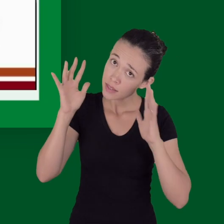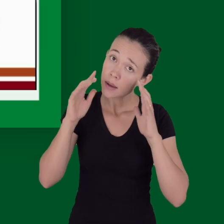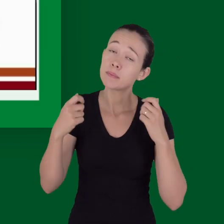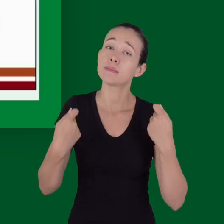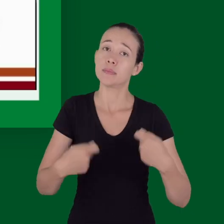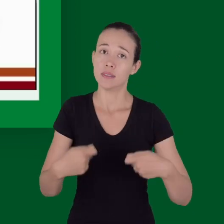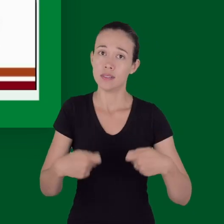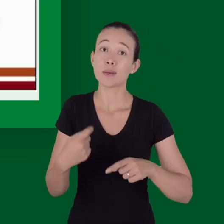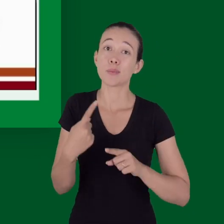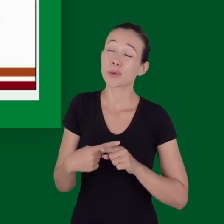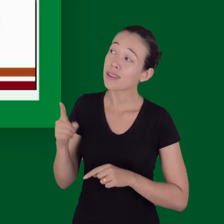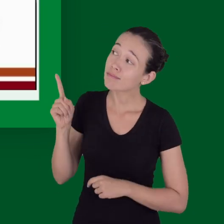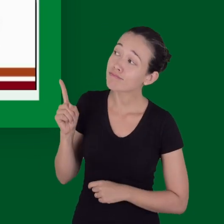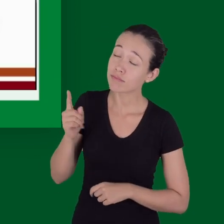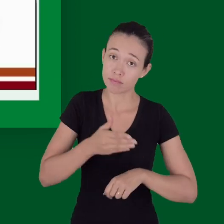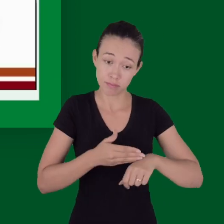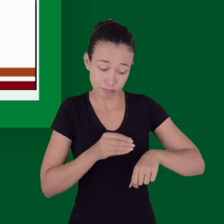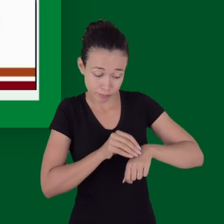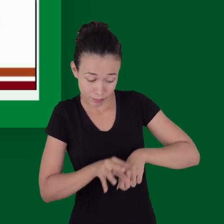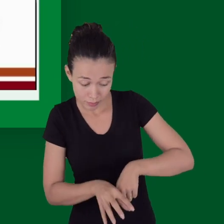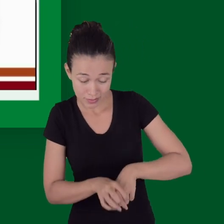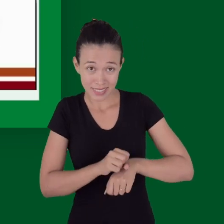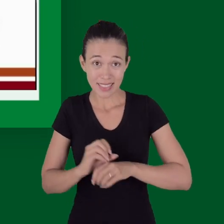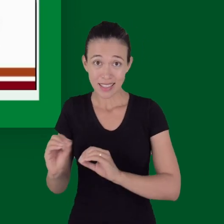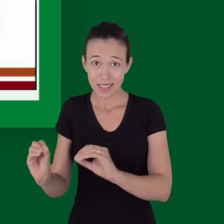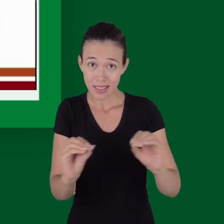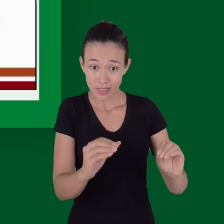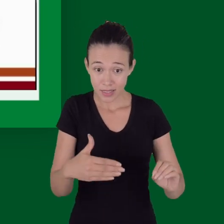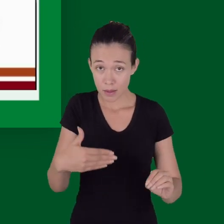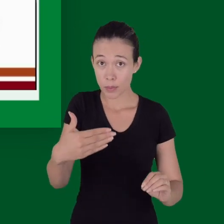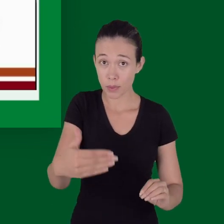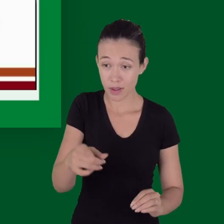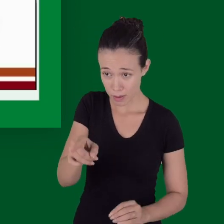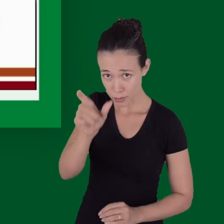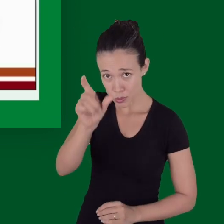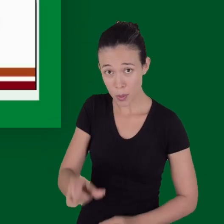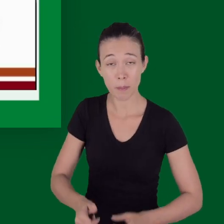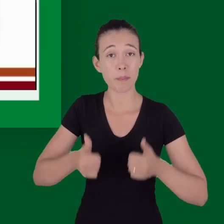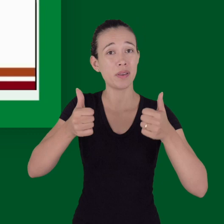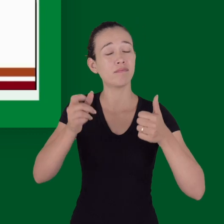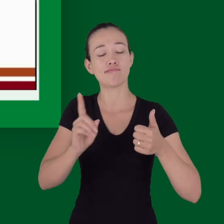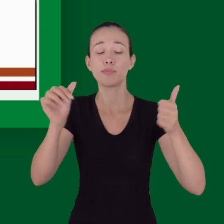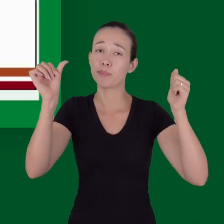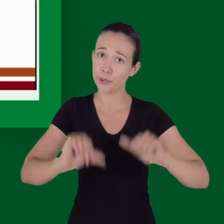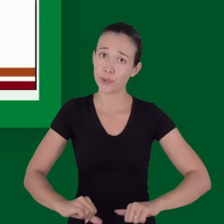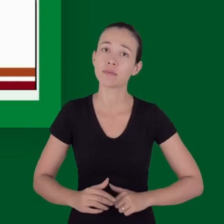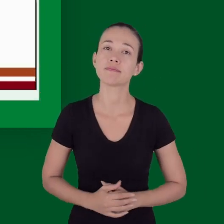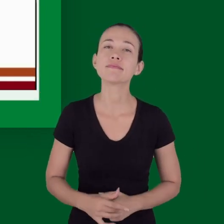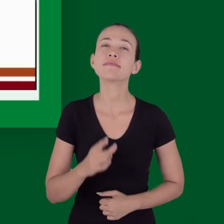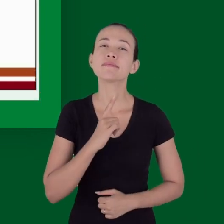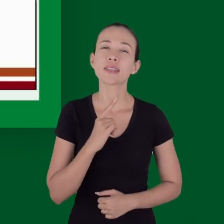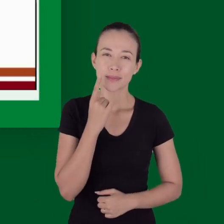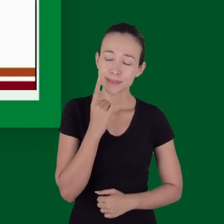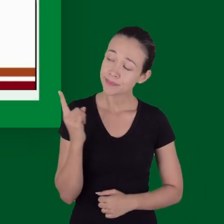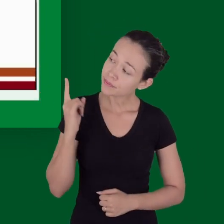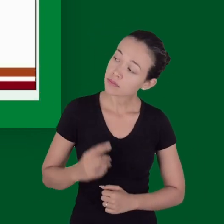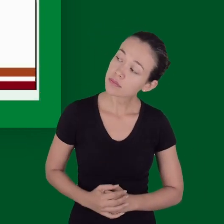que piora muito o desfecho dos pacientes vítimas de choque hemorrágico no trauma aqui eu trouxe